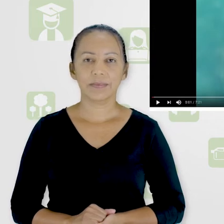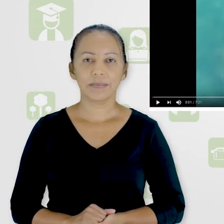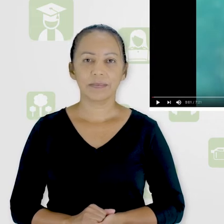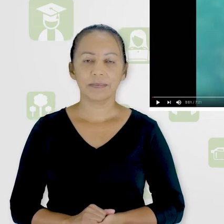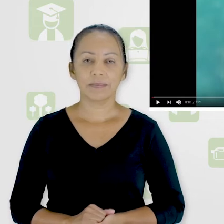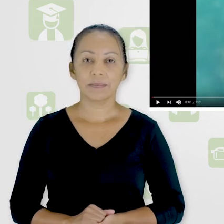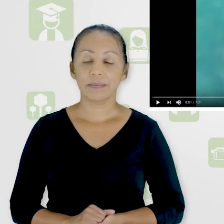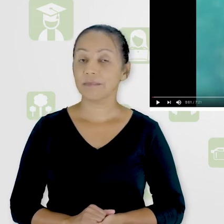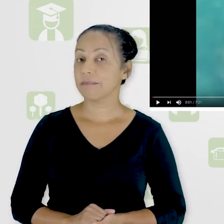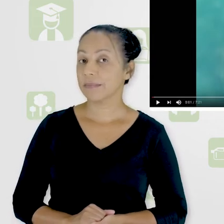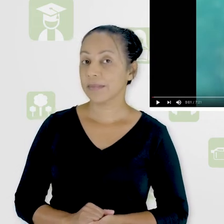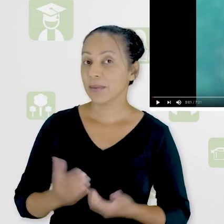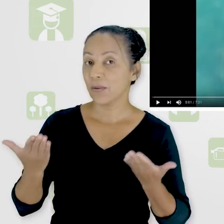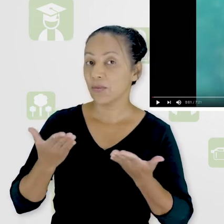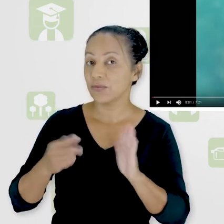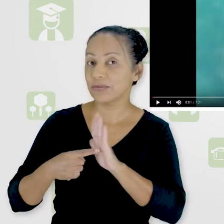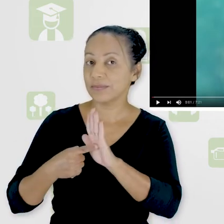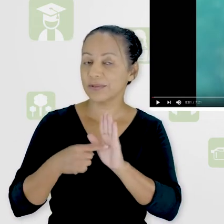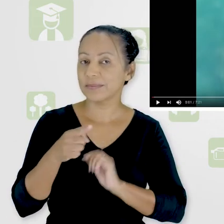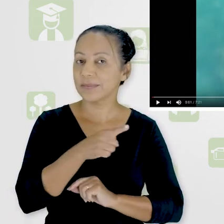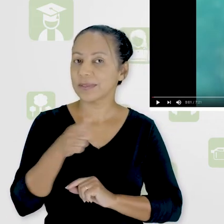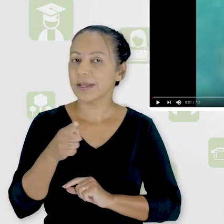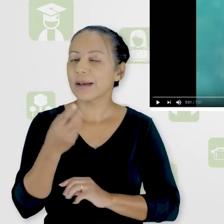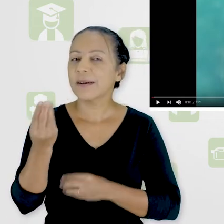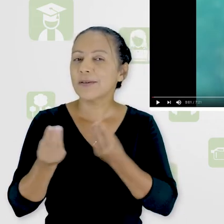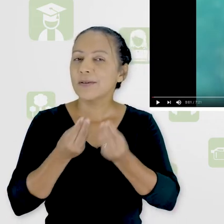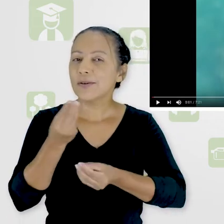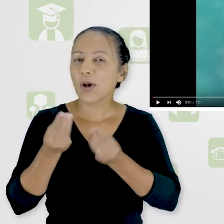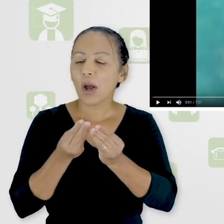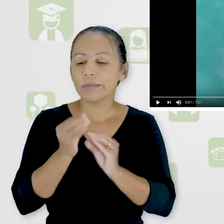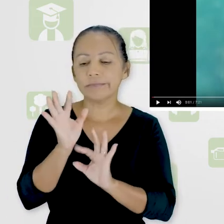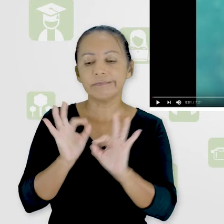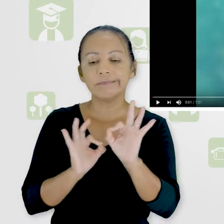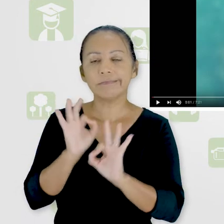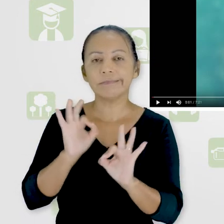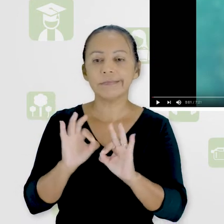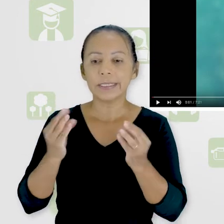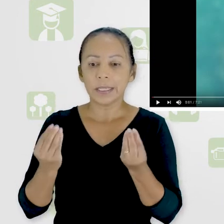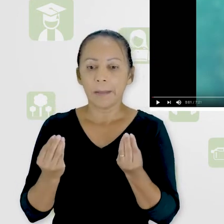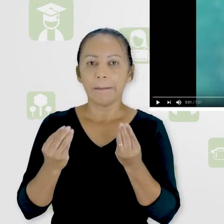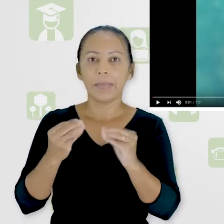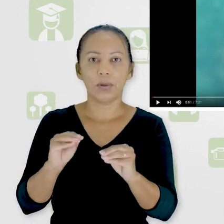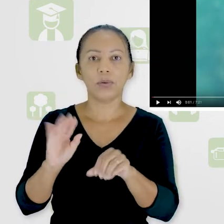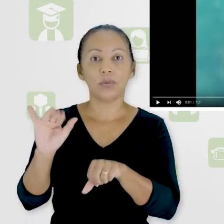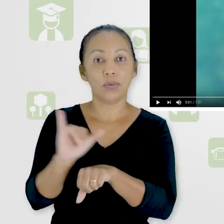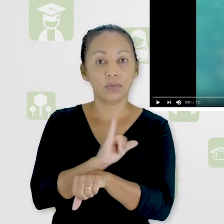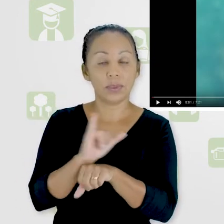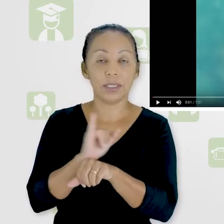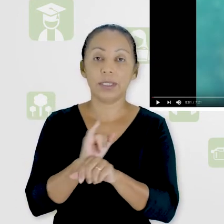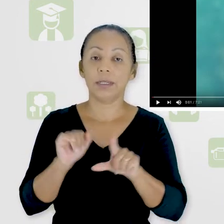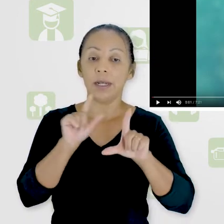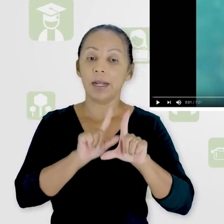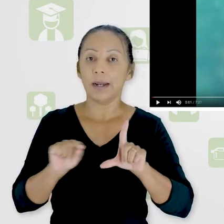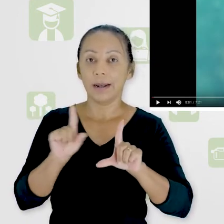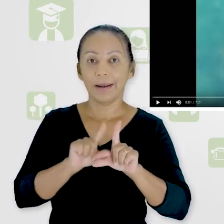Hoje eu quero mostrar pra você como você pode fazer pra poder ativar o recurso de legenda do YouTube,